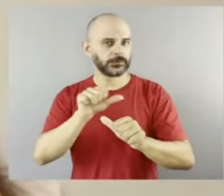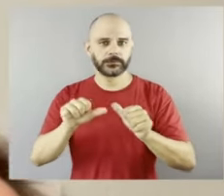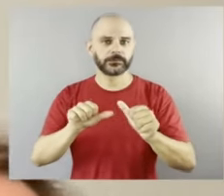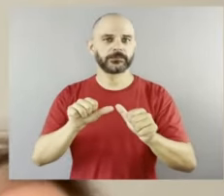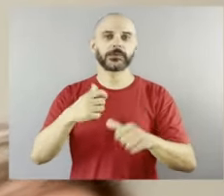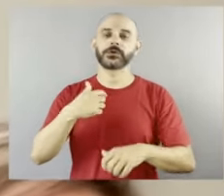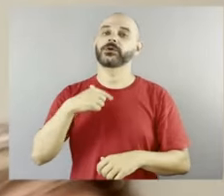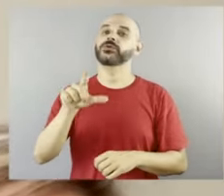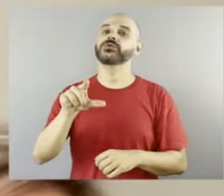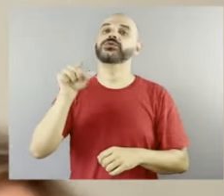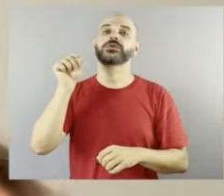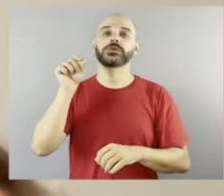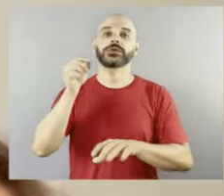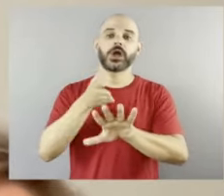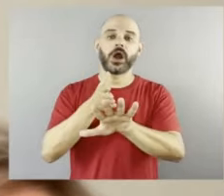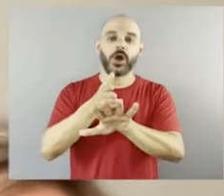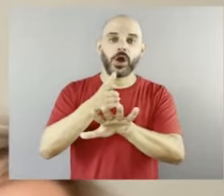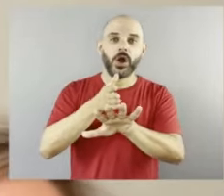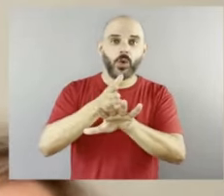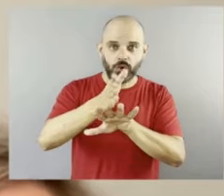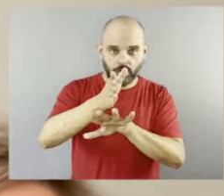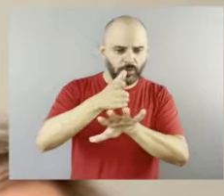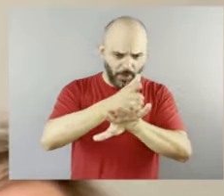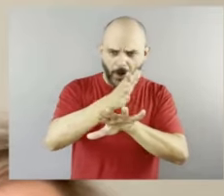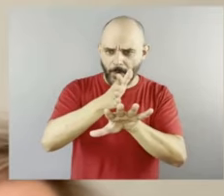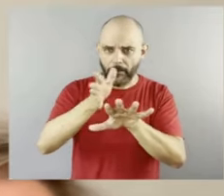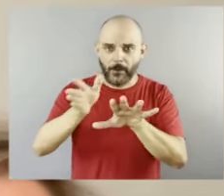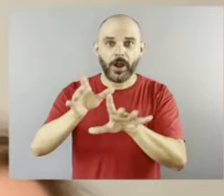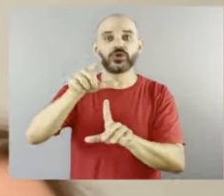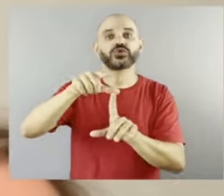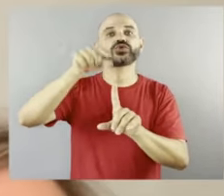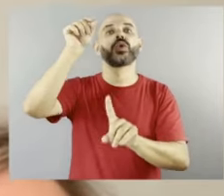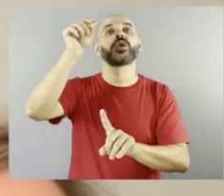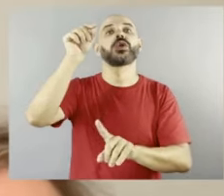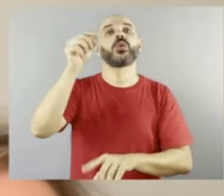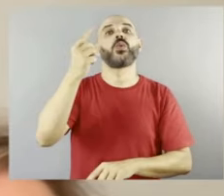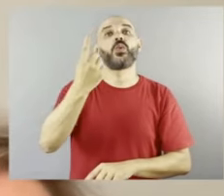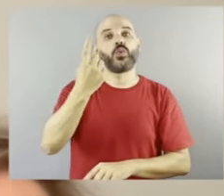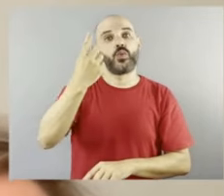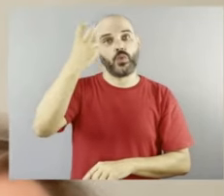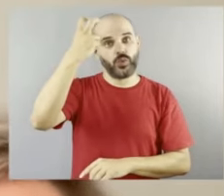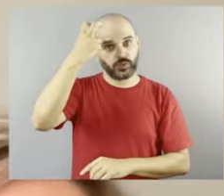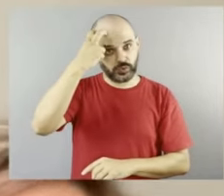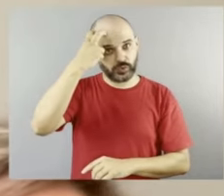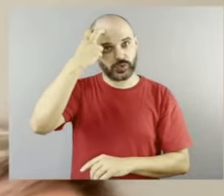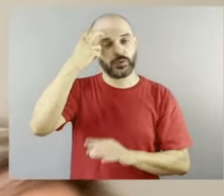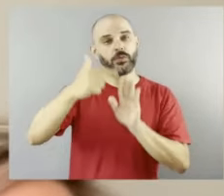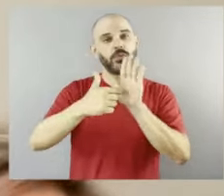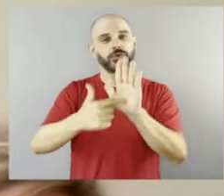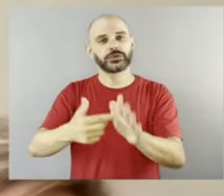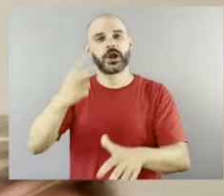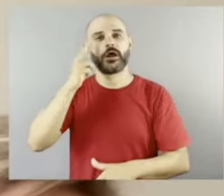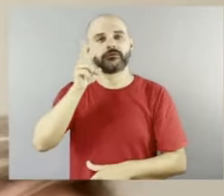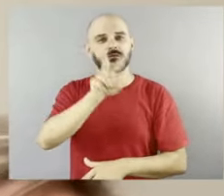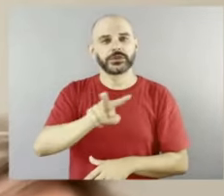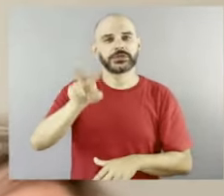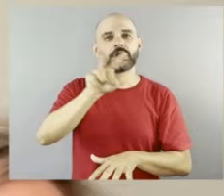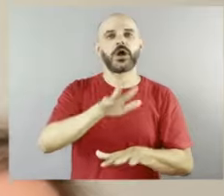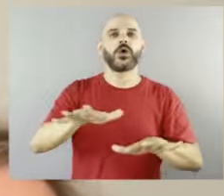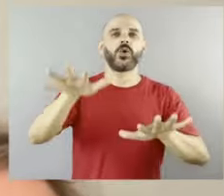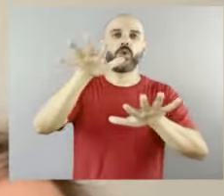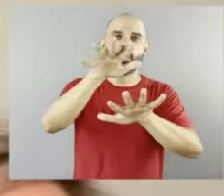que aí eu escolhi o segmento da cultura, da arte, para poder inserir essa visão de inclusão,